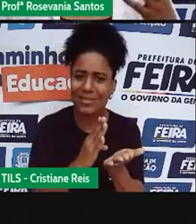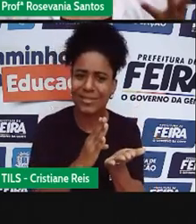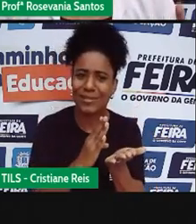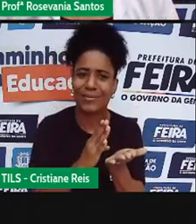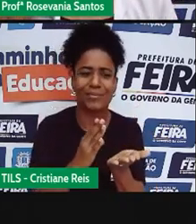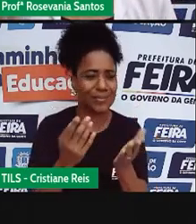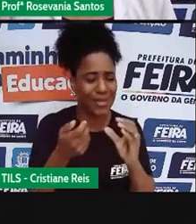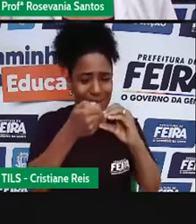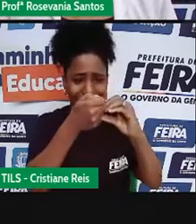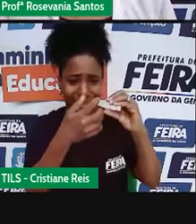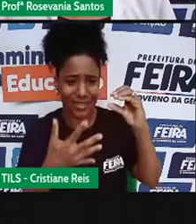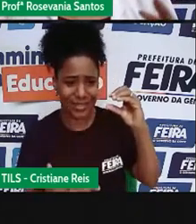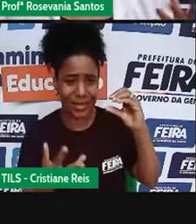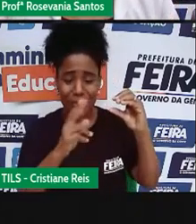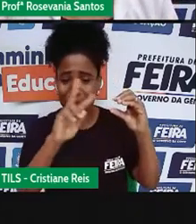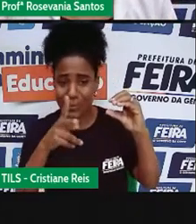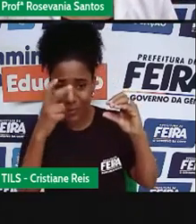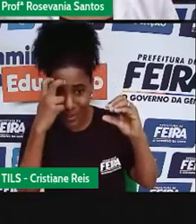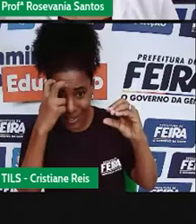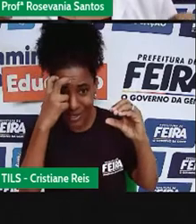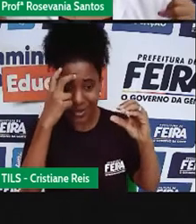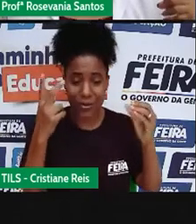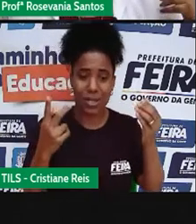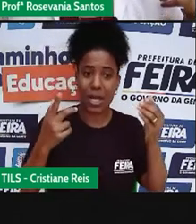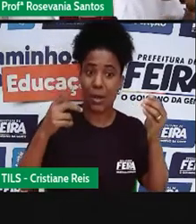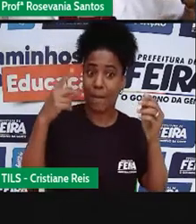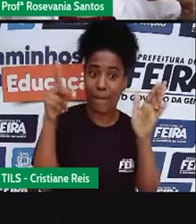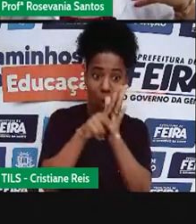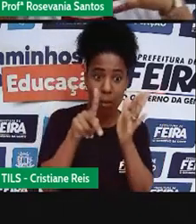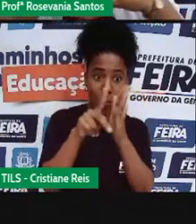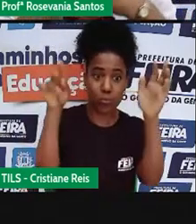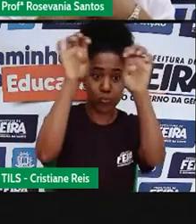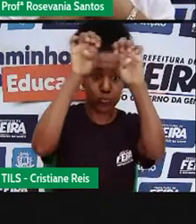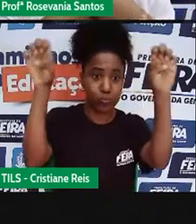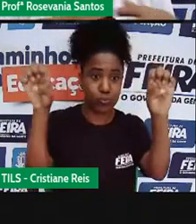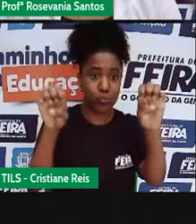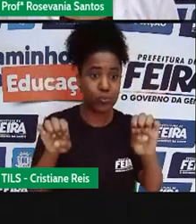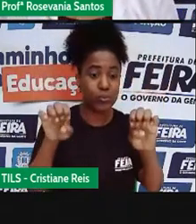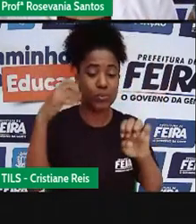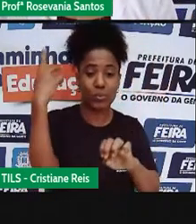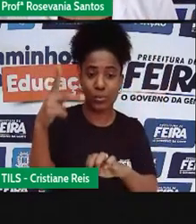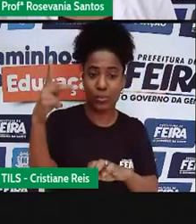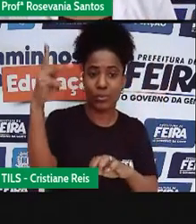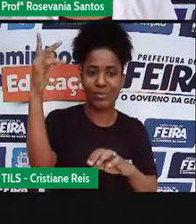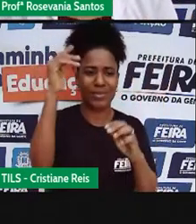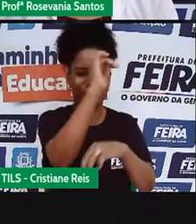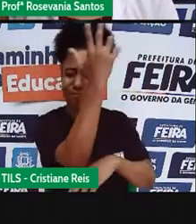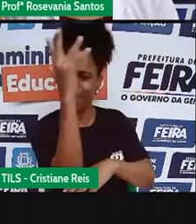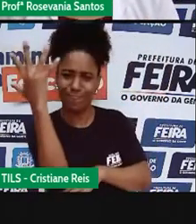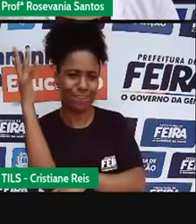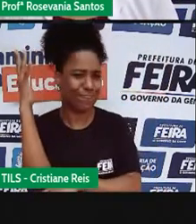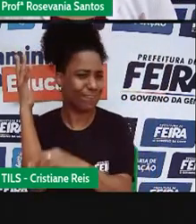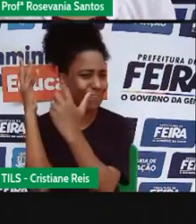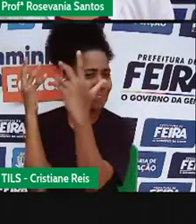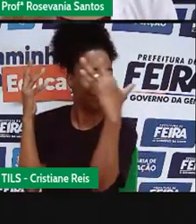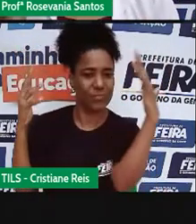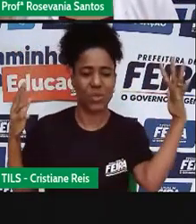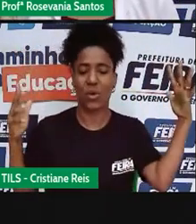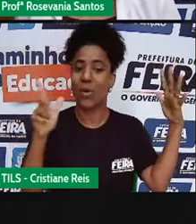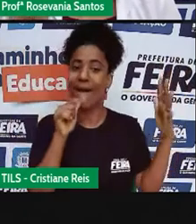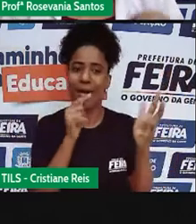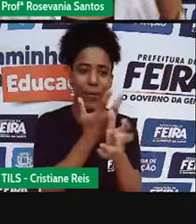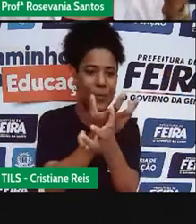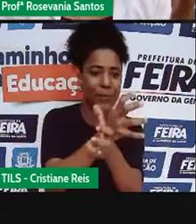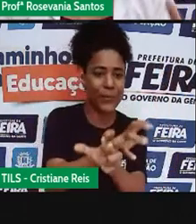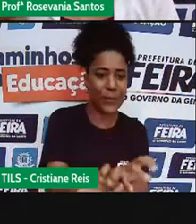características culturais, de características físicas, com áreas com bastante florestas, áreas semiáridas,